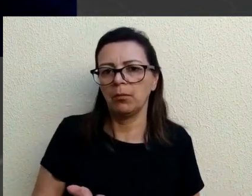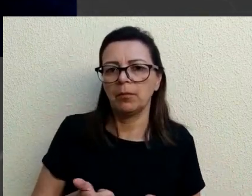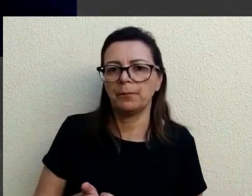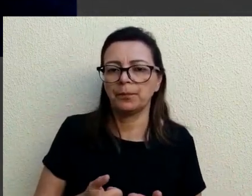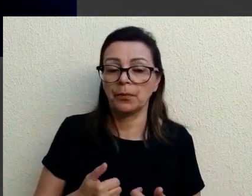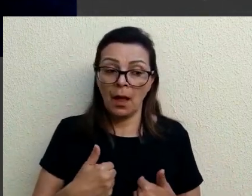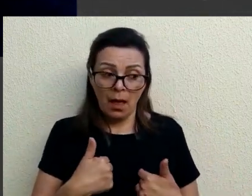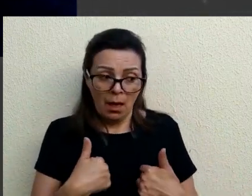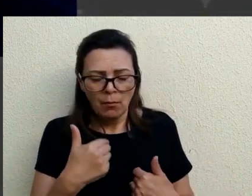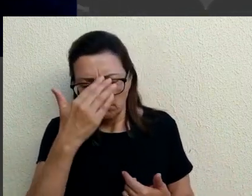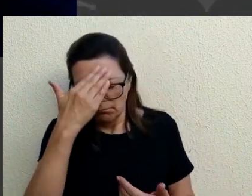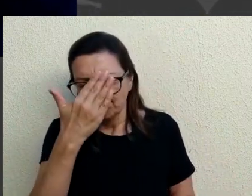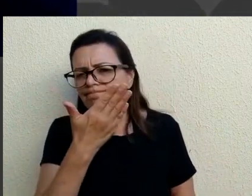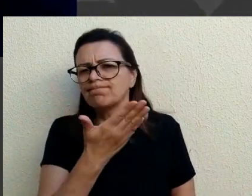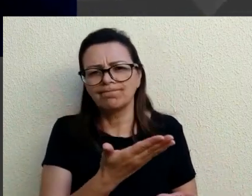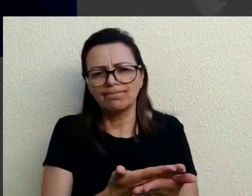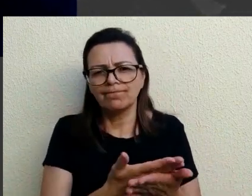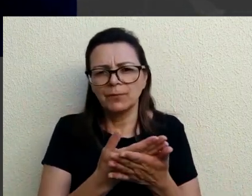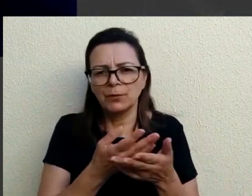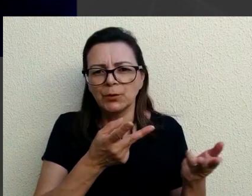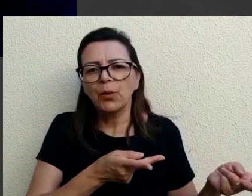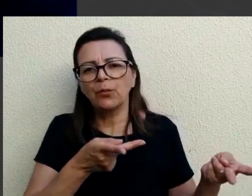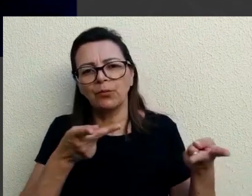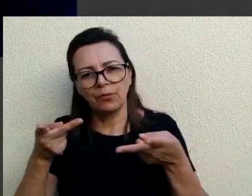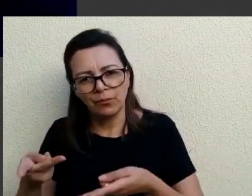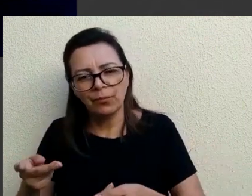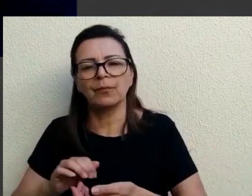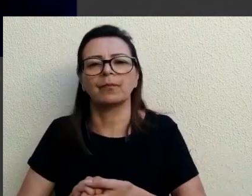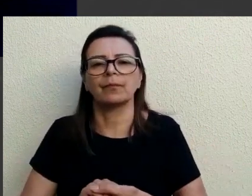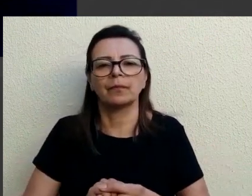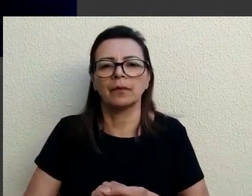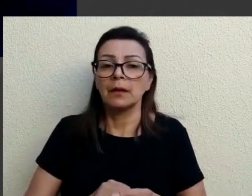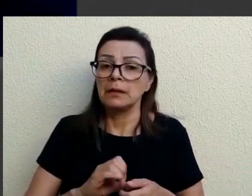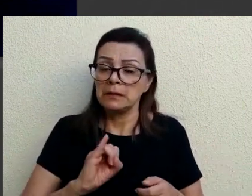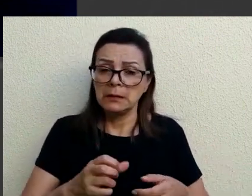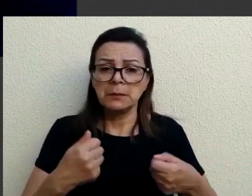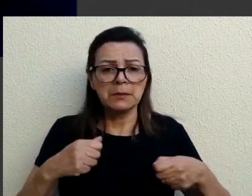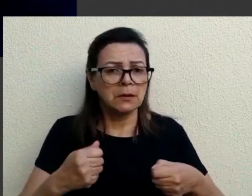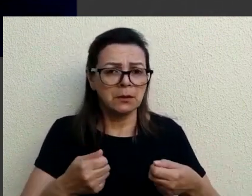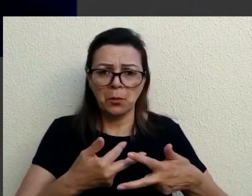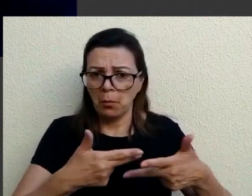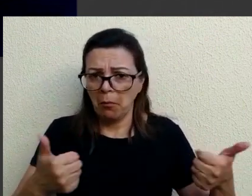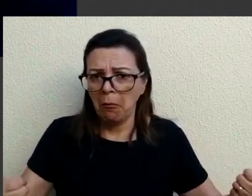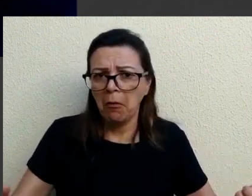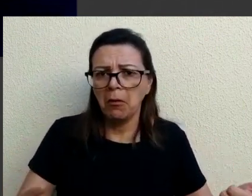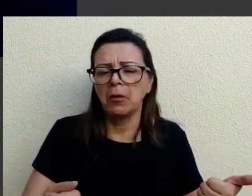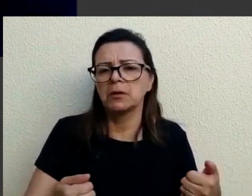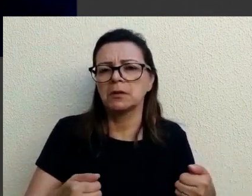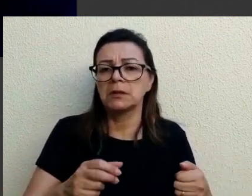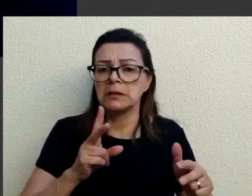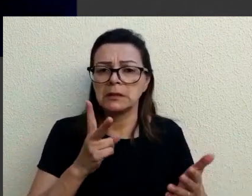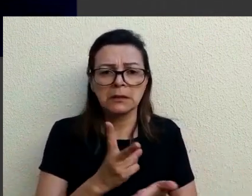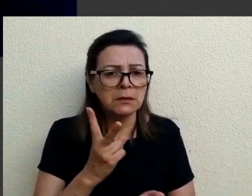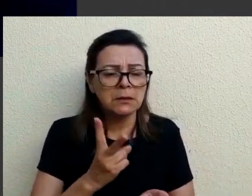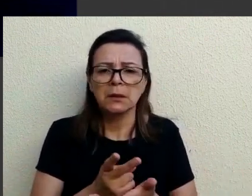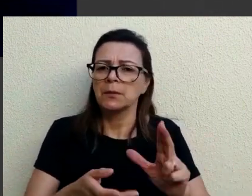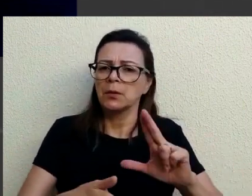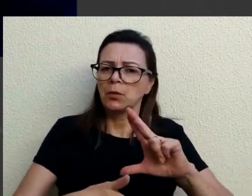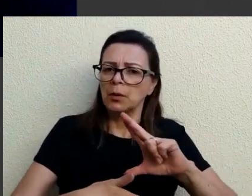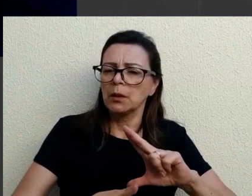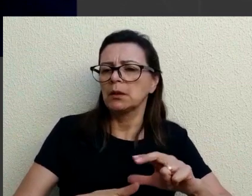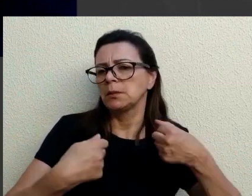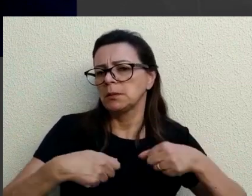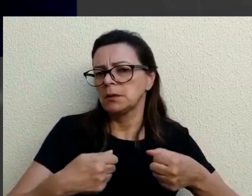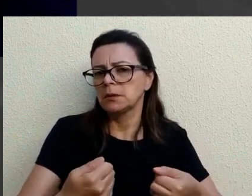Bom, eu agradeço muito o convite e me coloco à disposição para sempre que a Unila